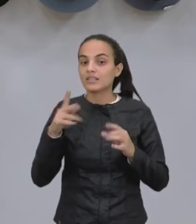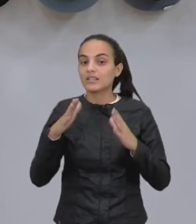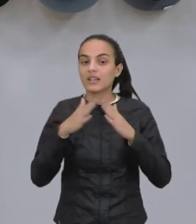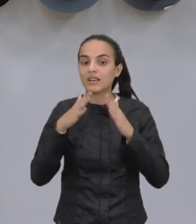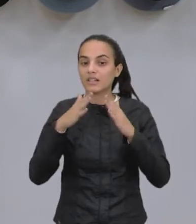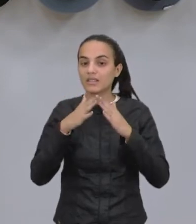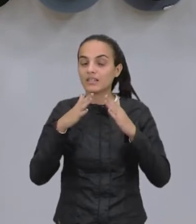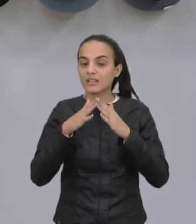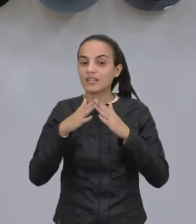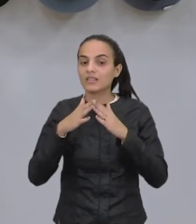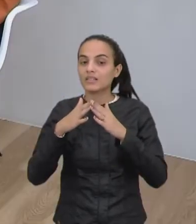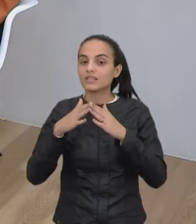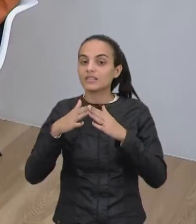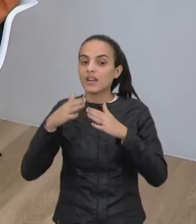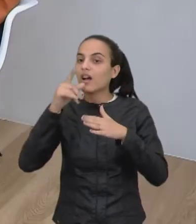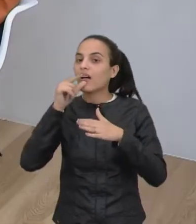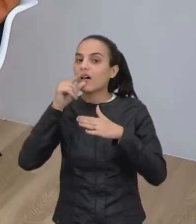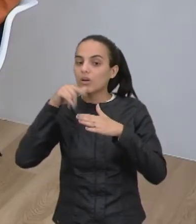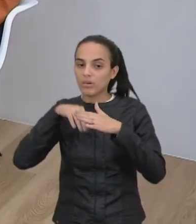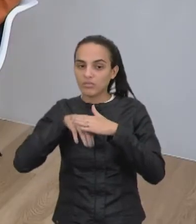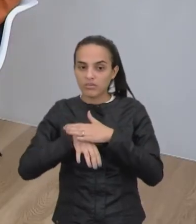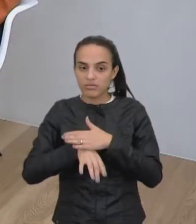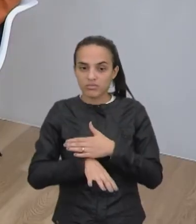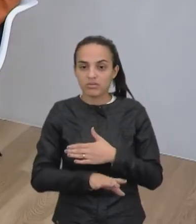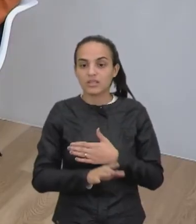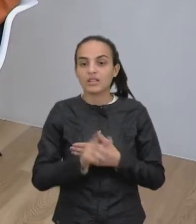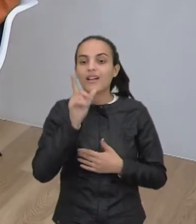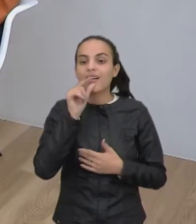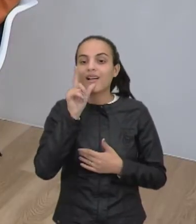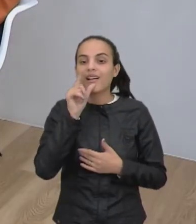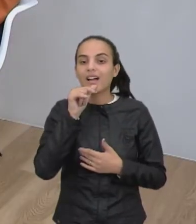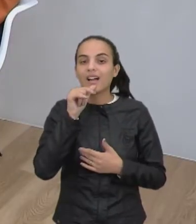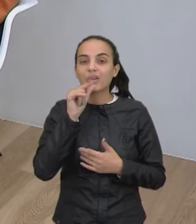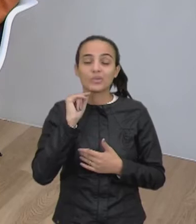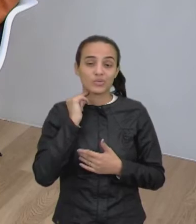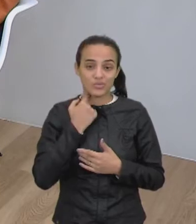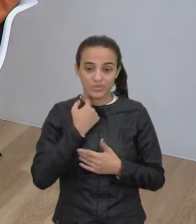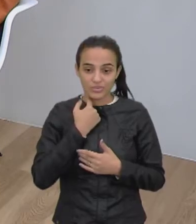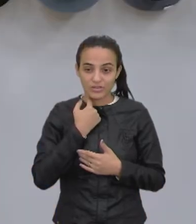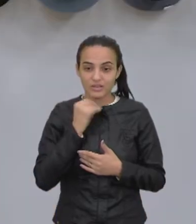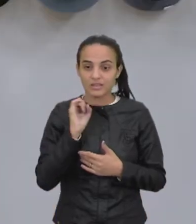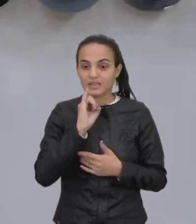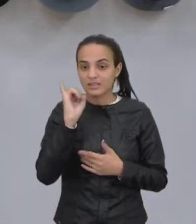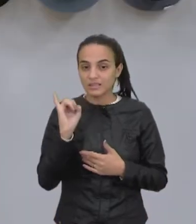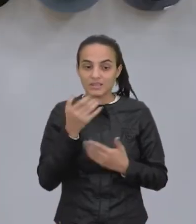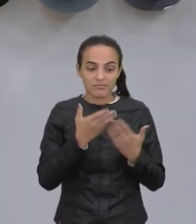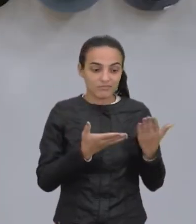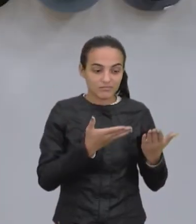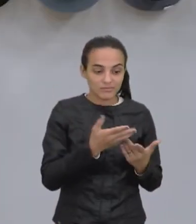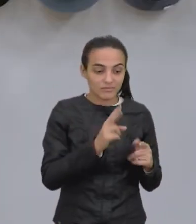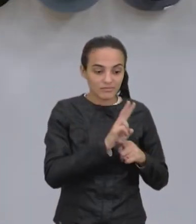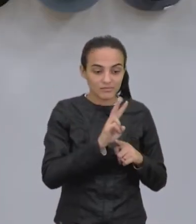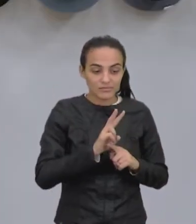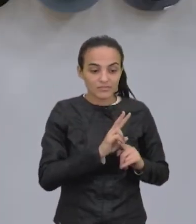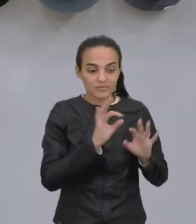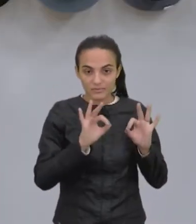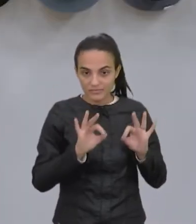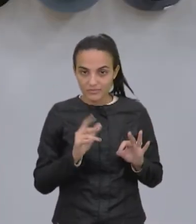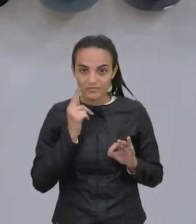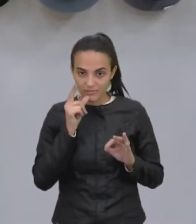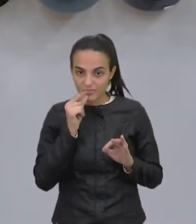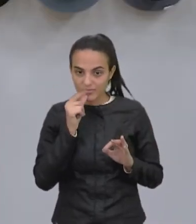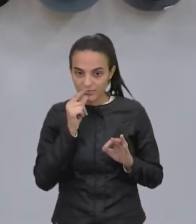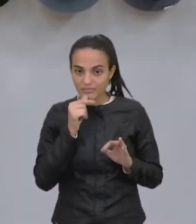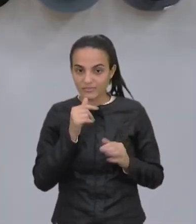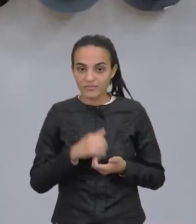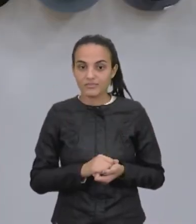e essa água contaminada, né, se não houver tratamento de esgoto adequado no município